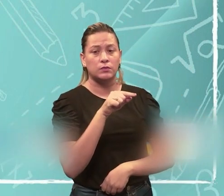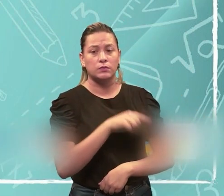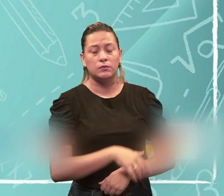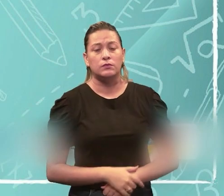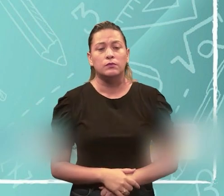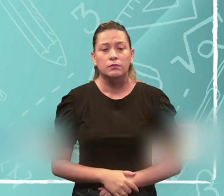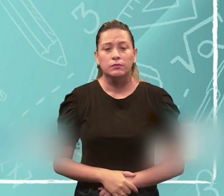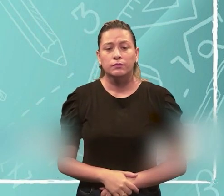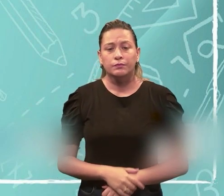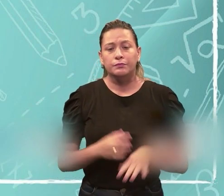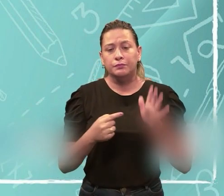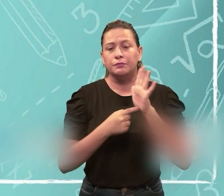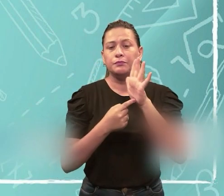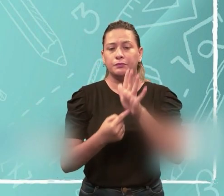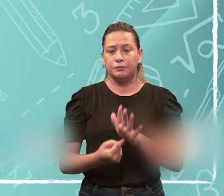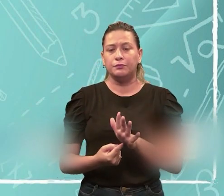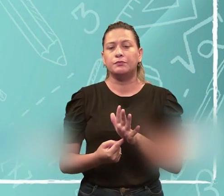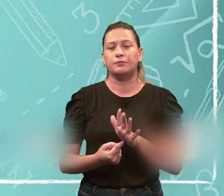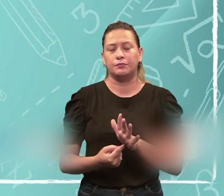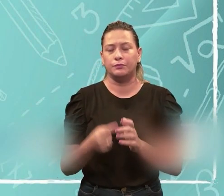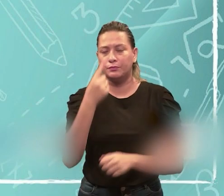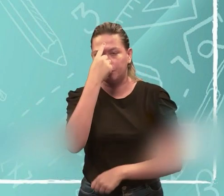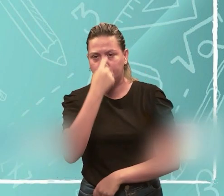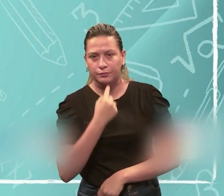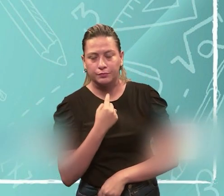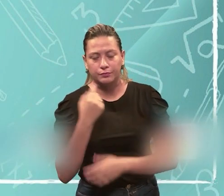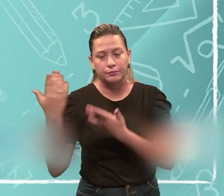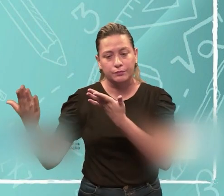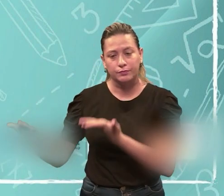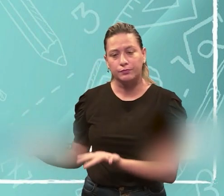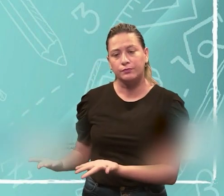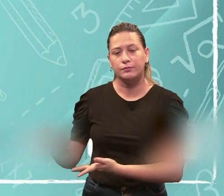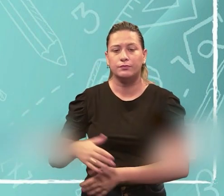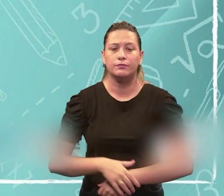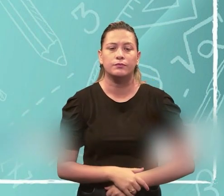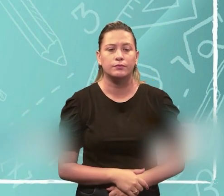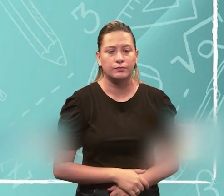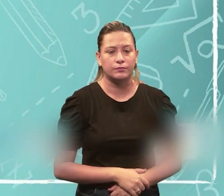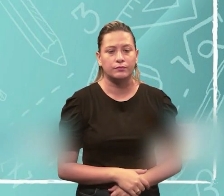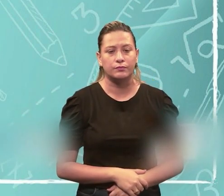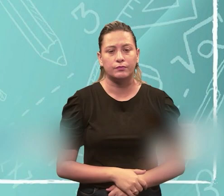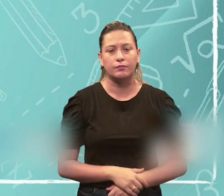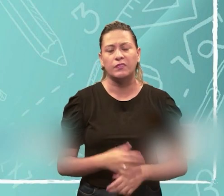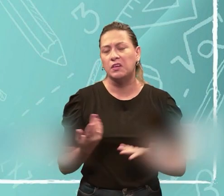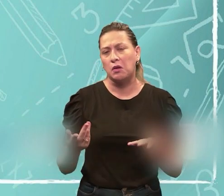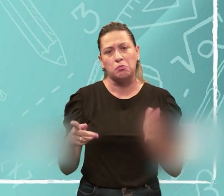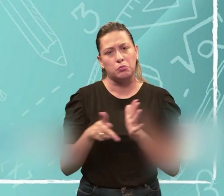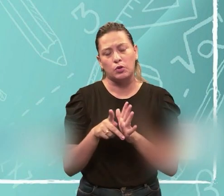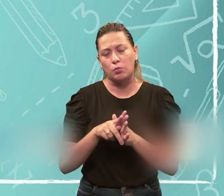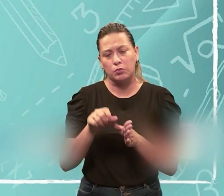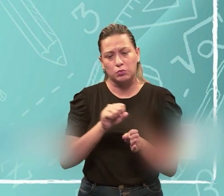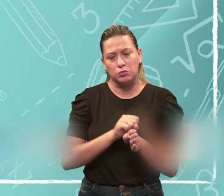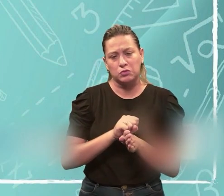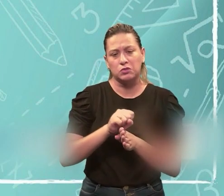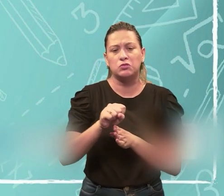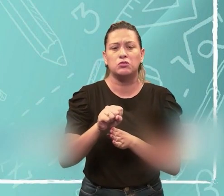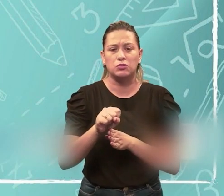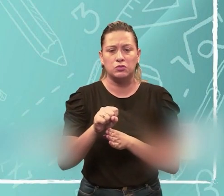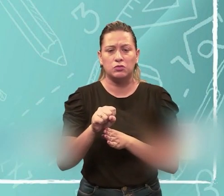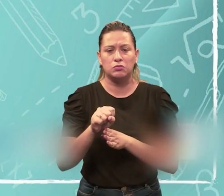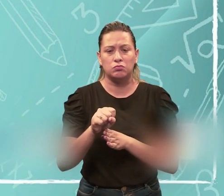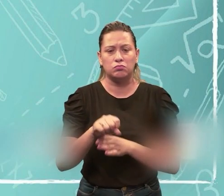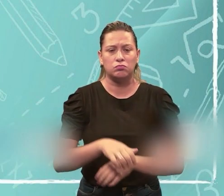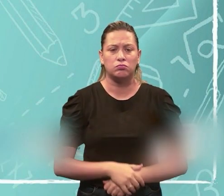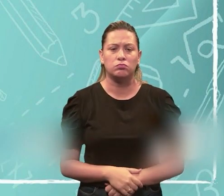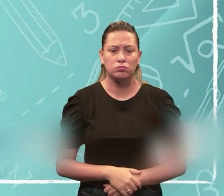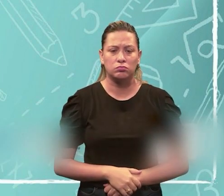eletrônico pode ser ilustrada aqui, conforme essa figura, né, nada mais é do que somente o sentido. Então, pra cá, pro sentido